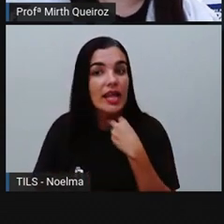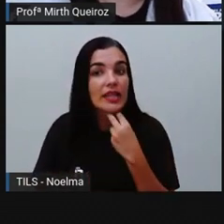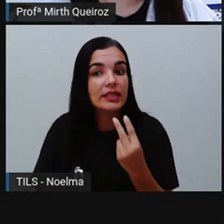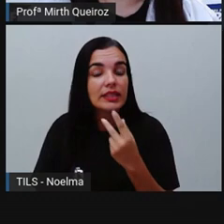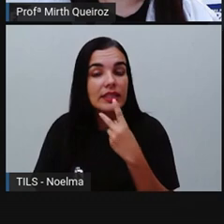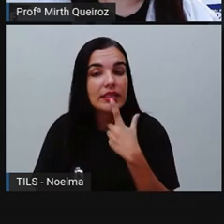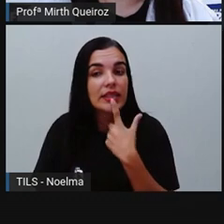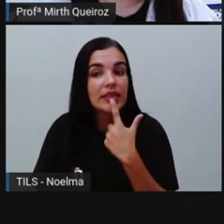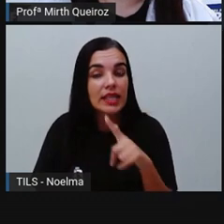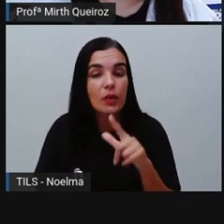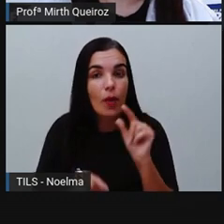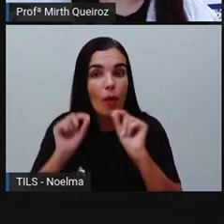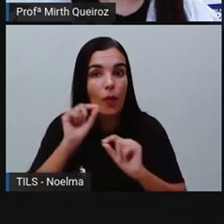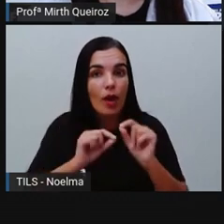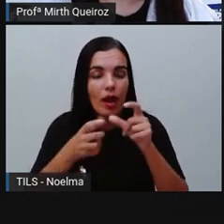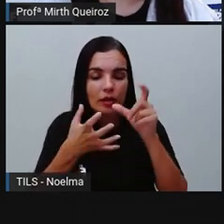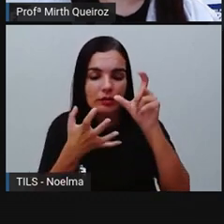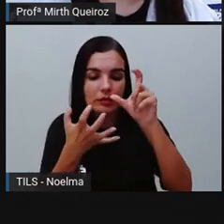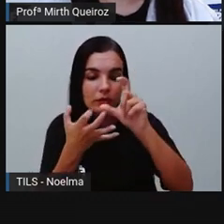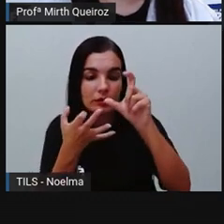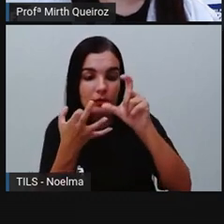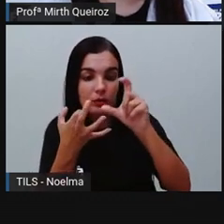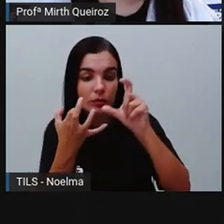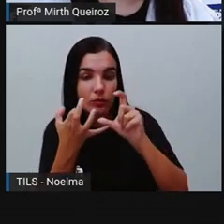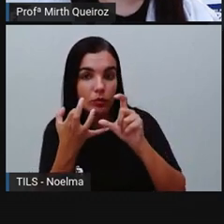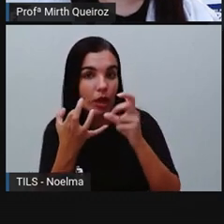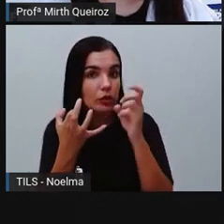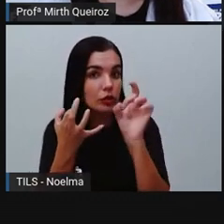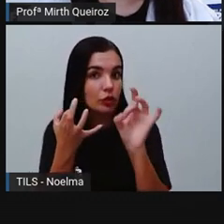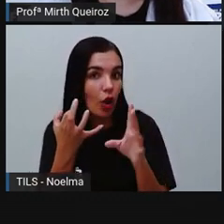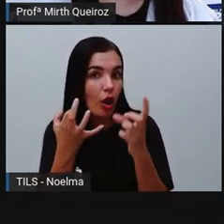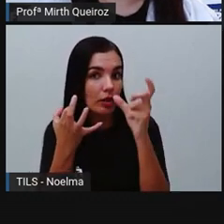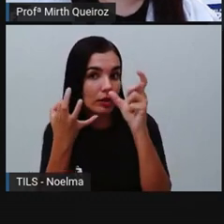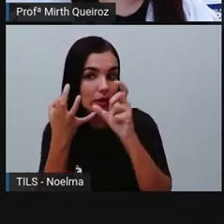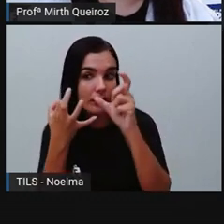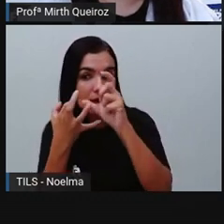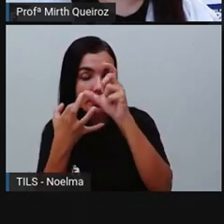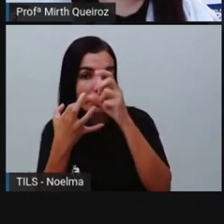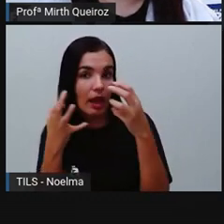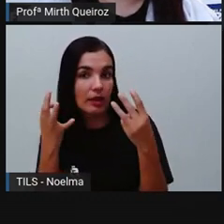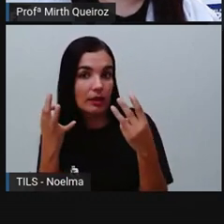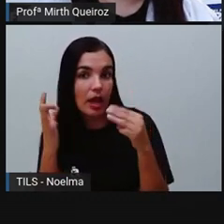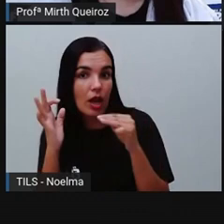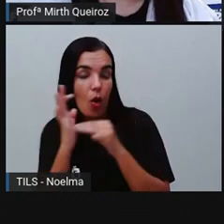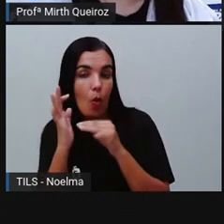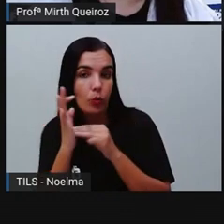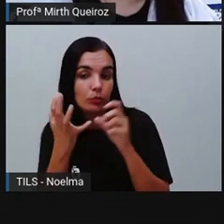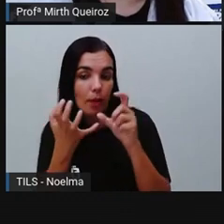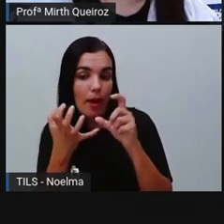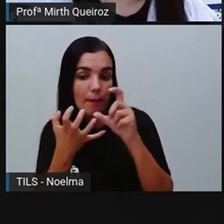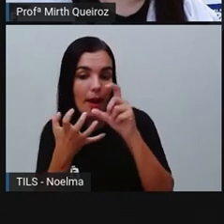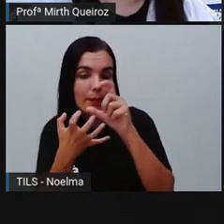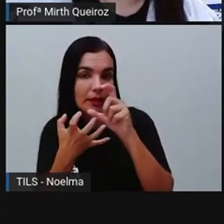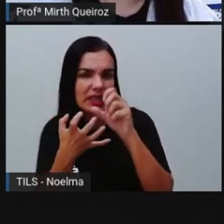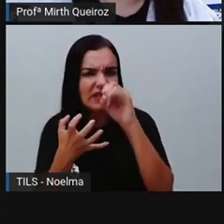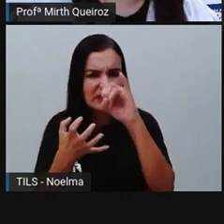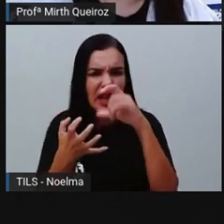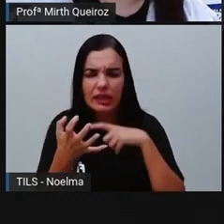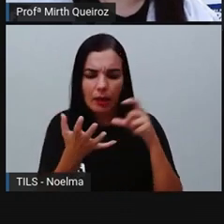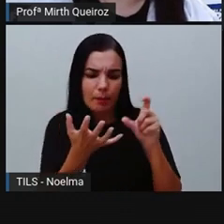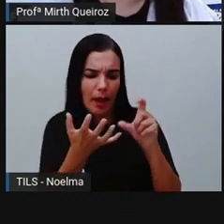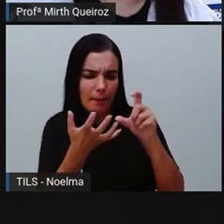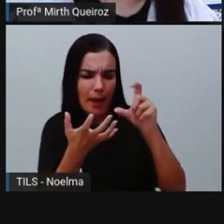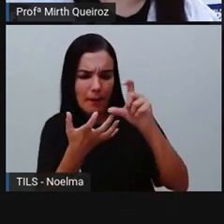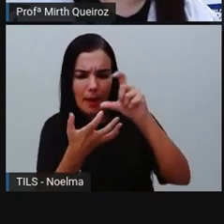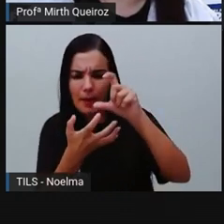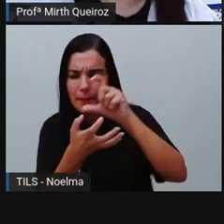sílaba tônica está localizada em uma das três últimas sílabas da palavra. Caso a palavra tenha várias sílabas,